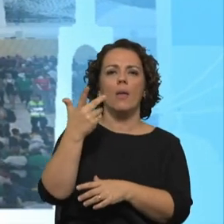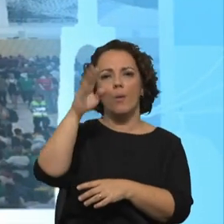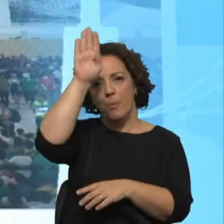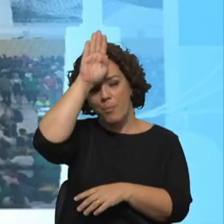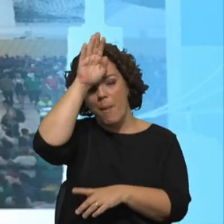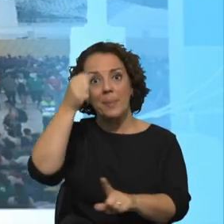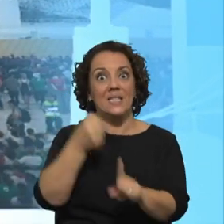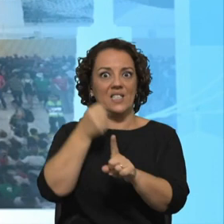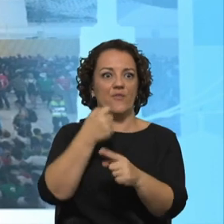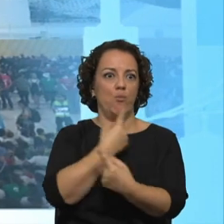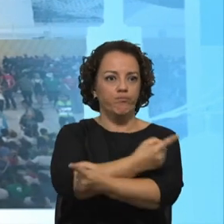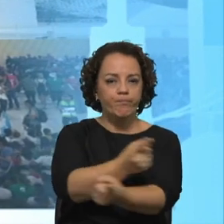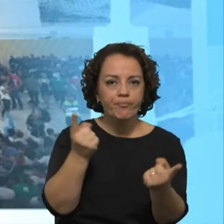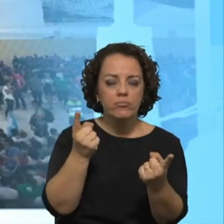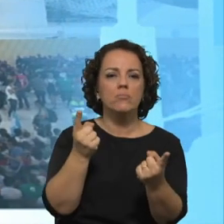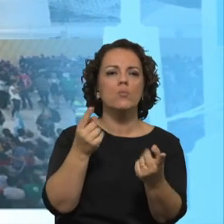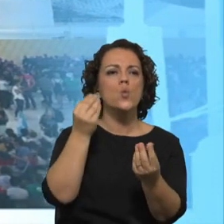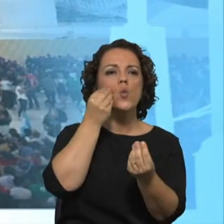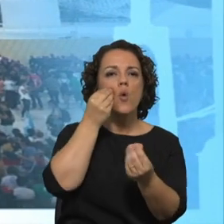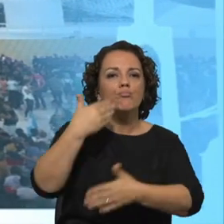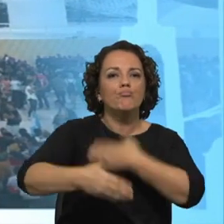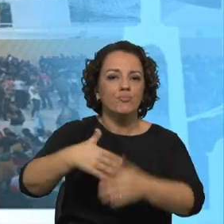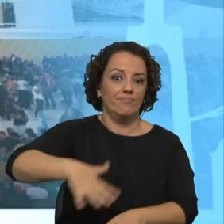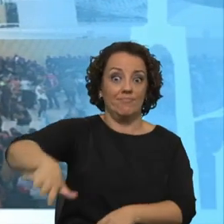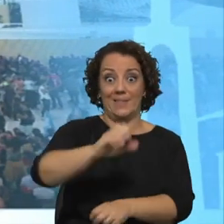àqueles que trabalham neste setor de atividade?